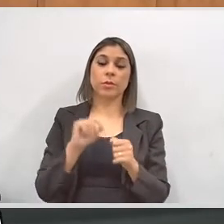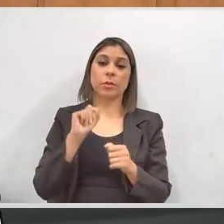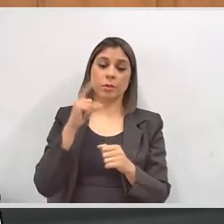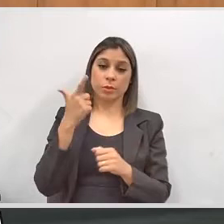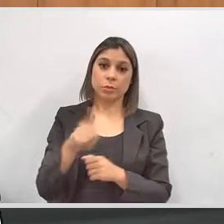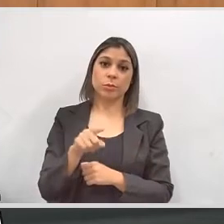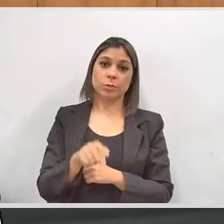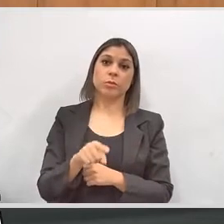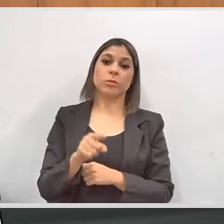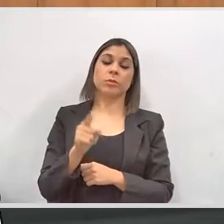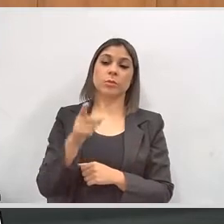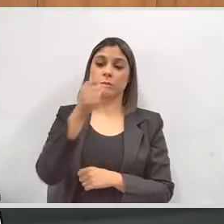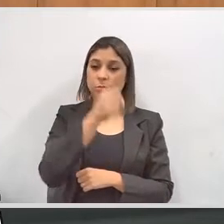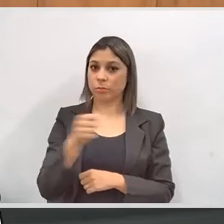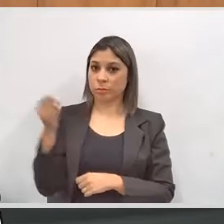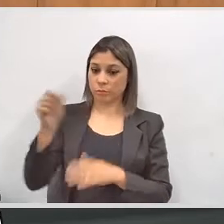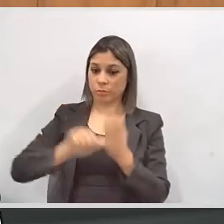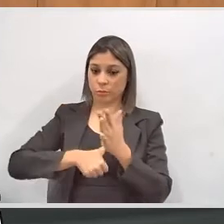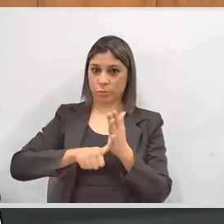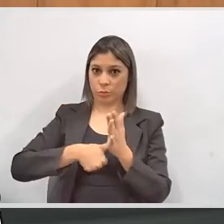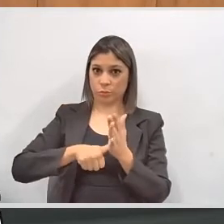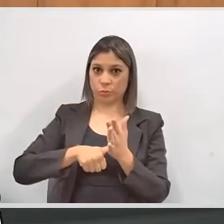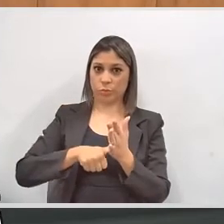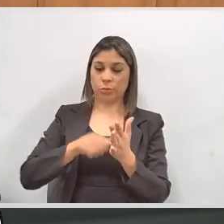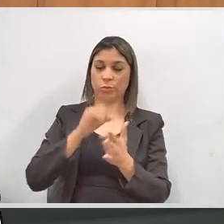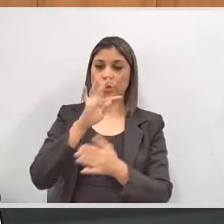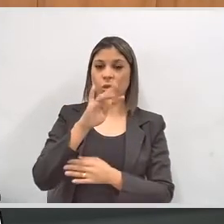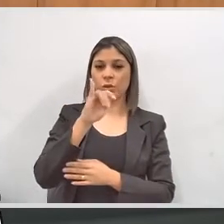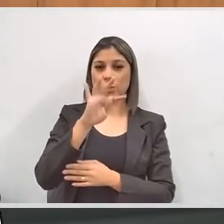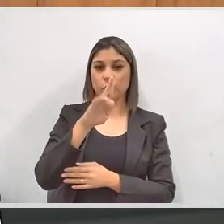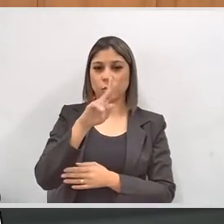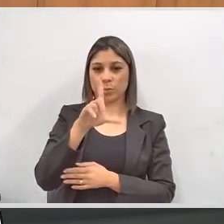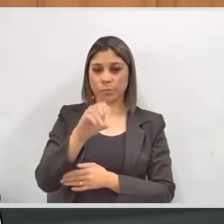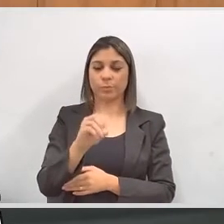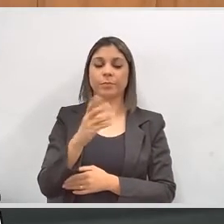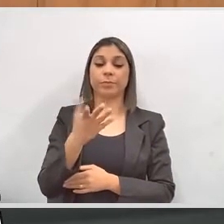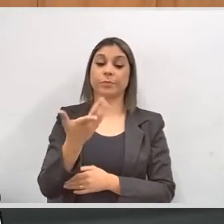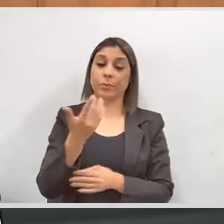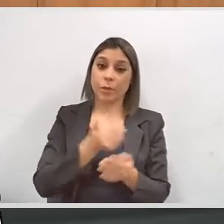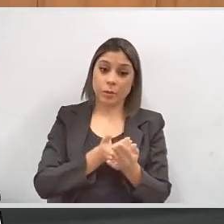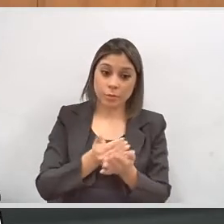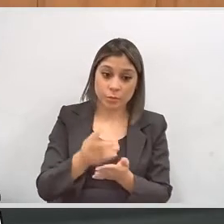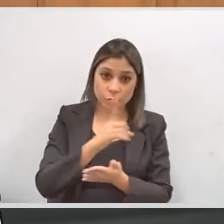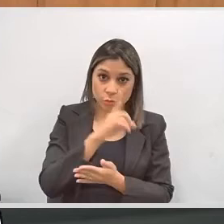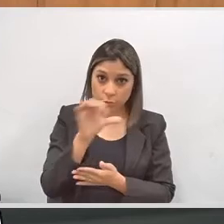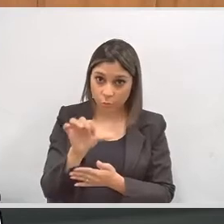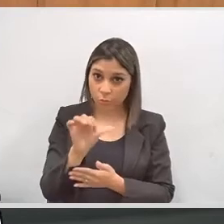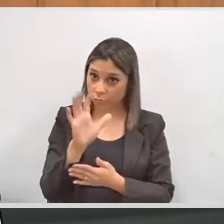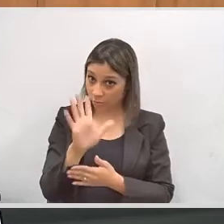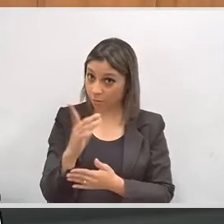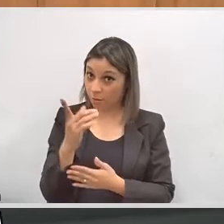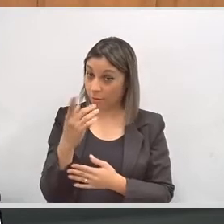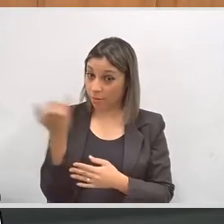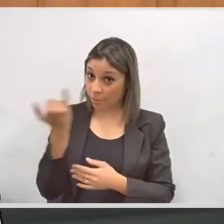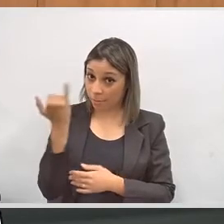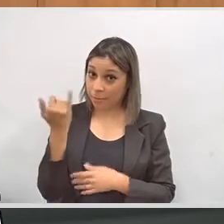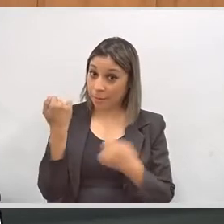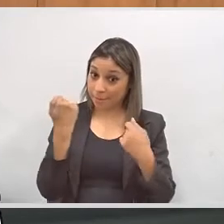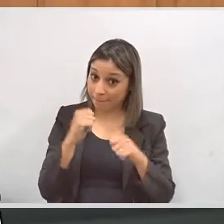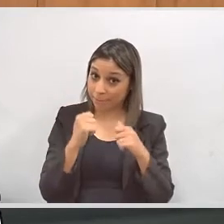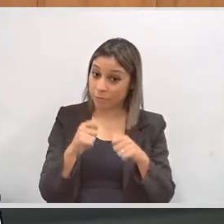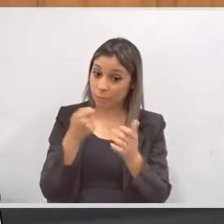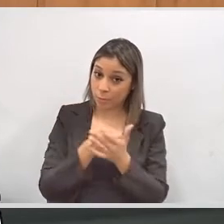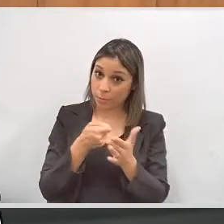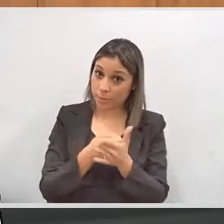nessa nova janela, a sua transferência. Então, mesmo após o dia 9, o essencial, e é importante